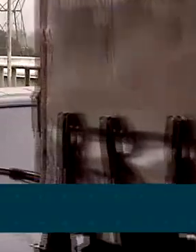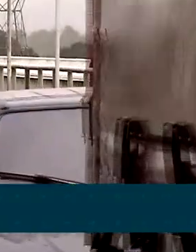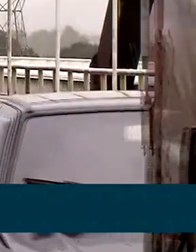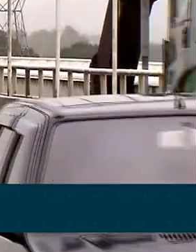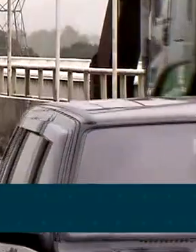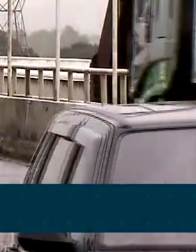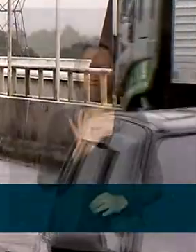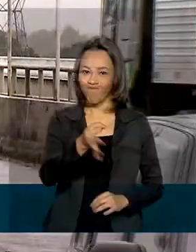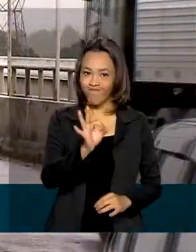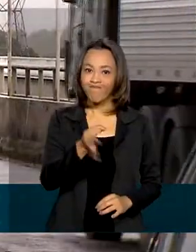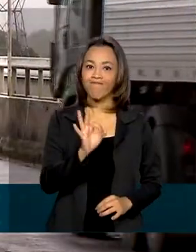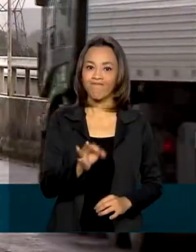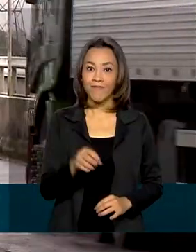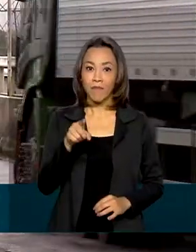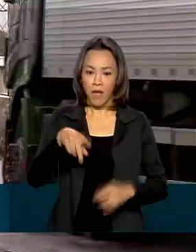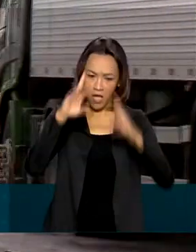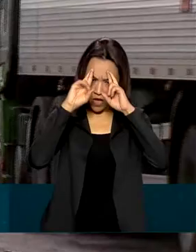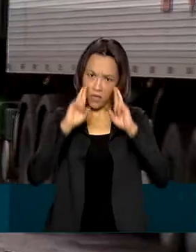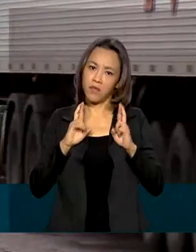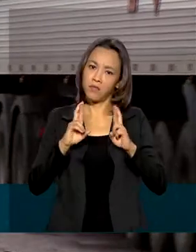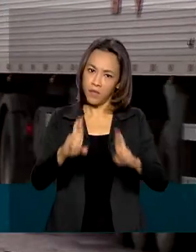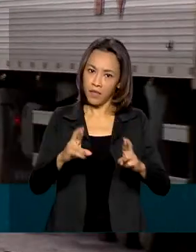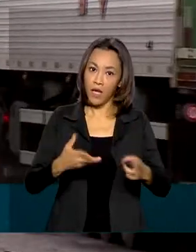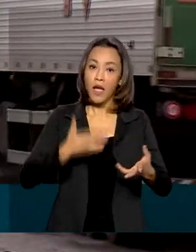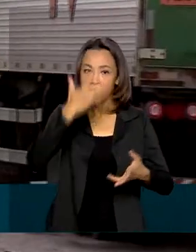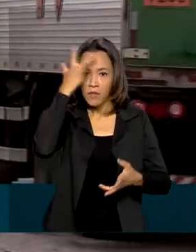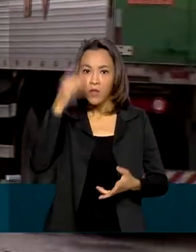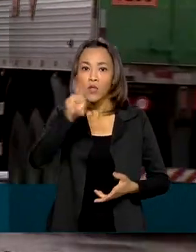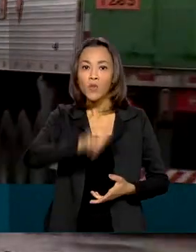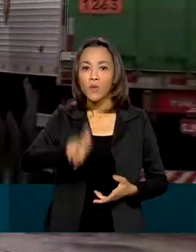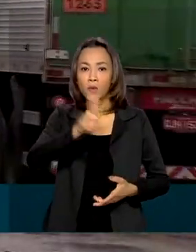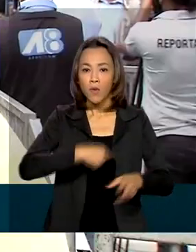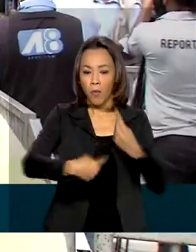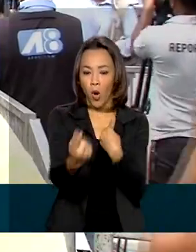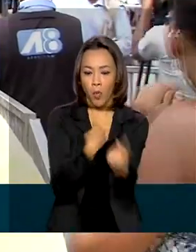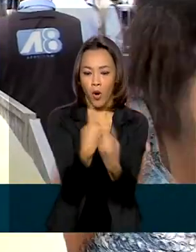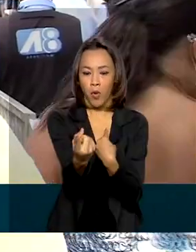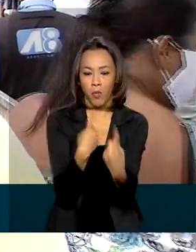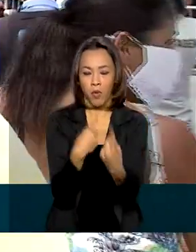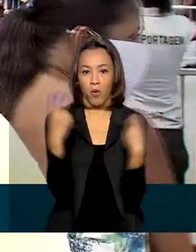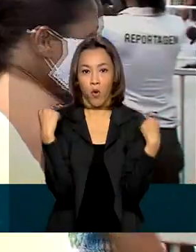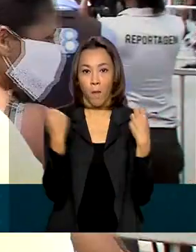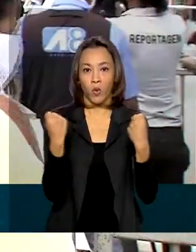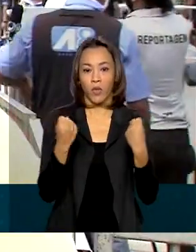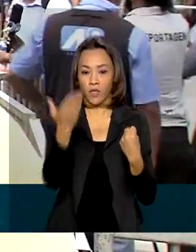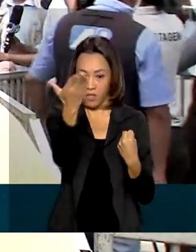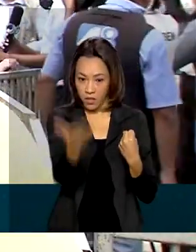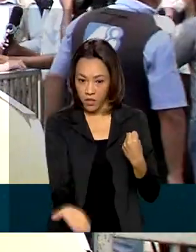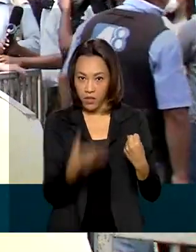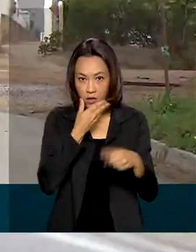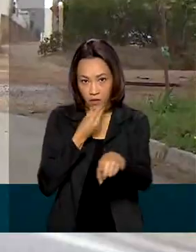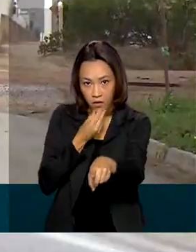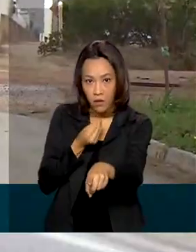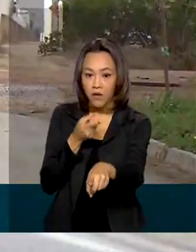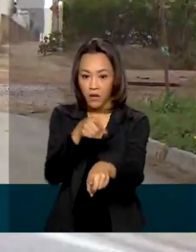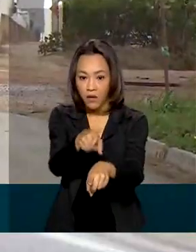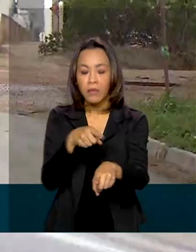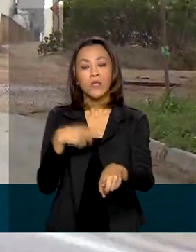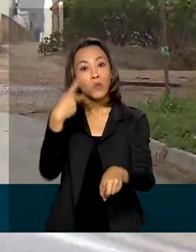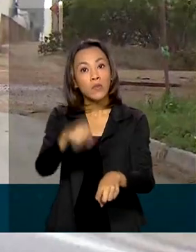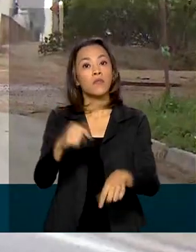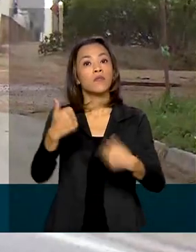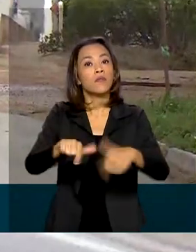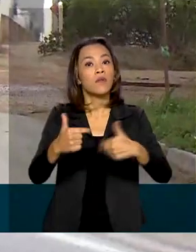E merece mesmo, até por respeito aos motoristas que trafegam diariamente por ela, como é o caso do seu urbano Ferreira, cujo